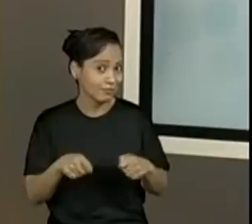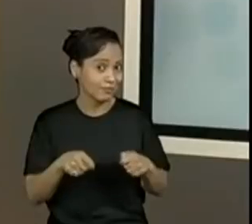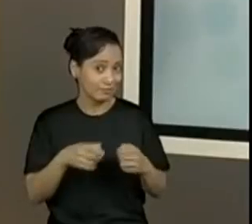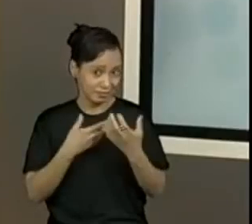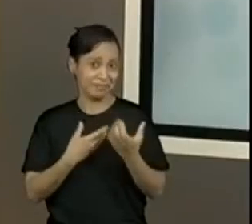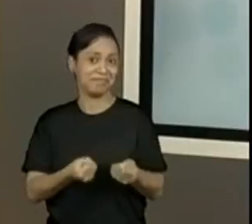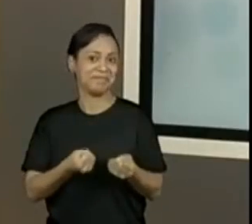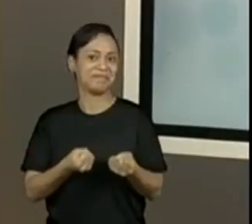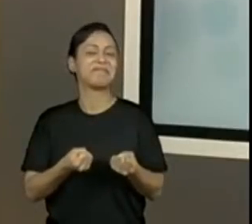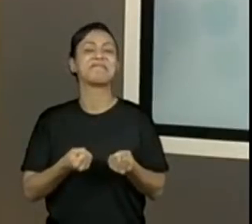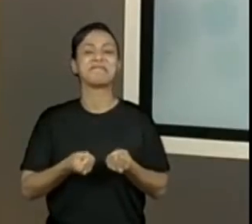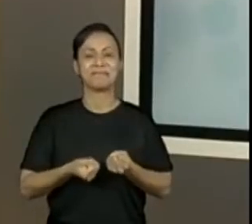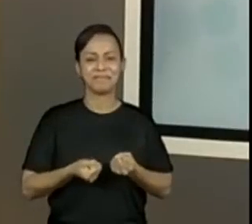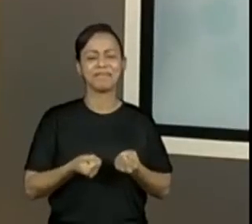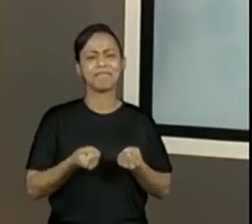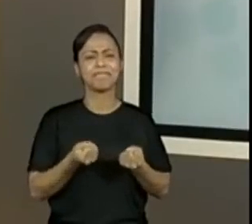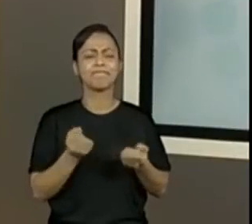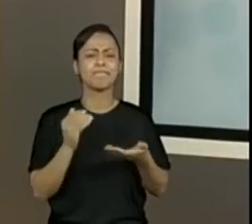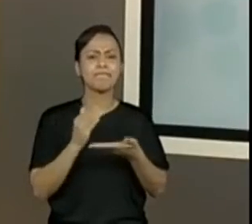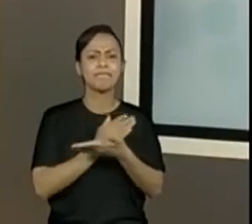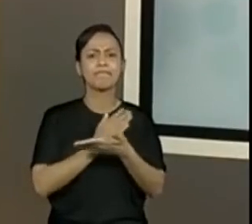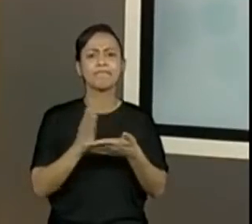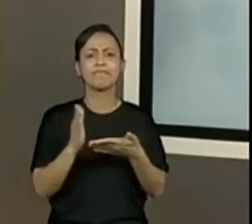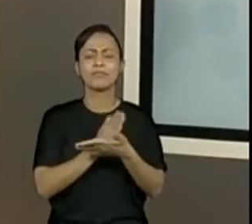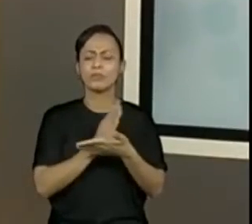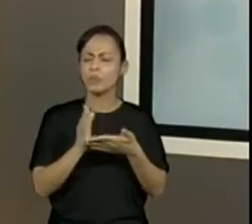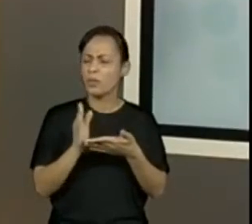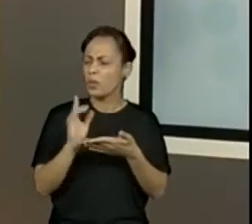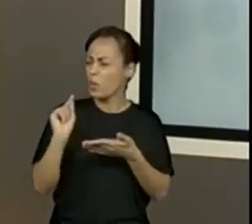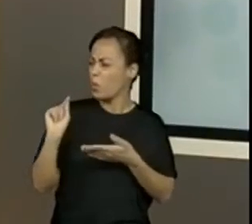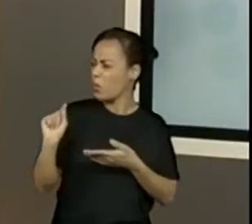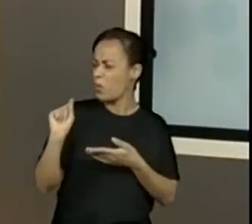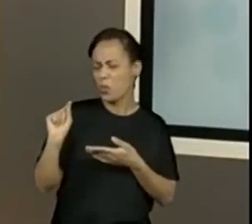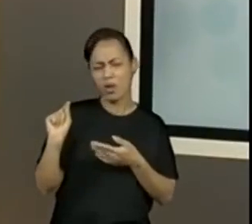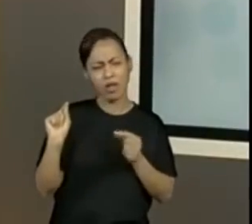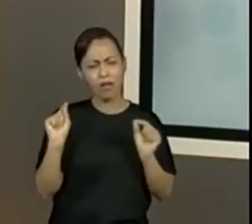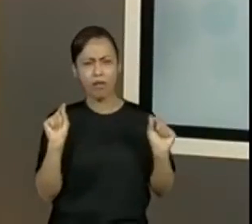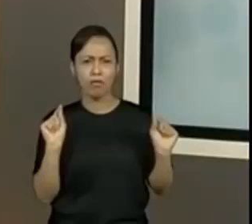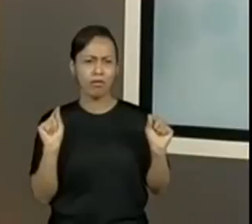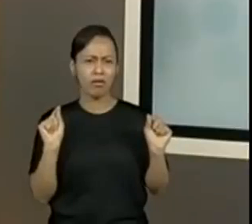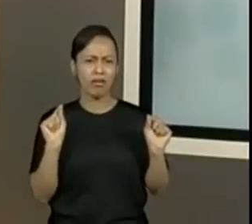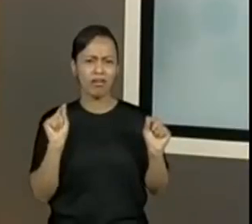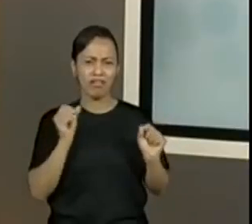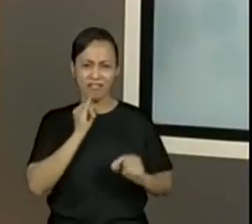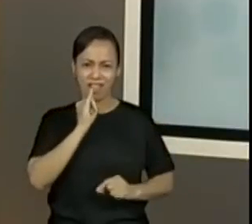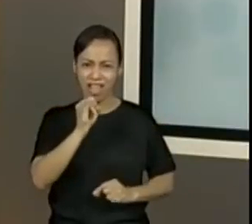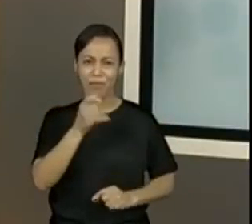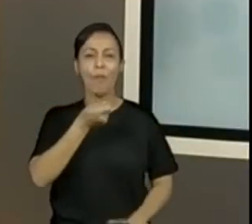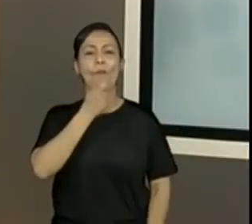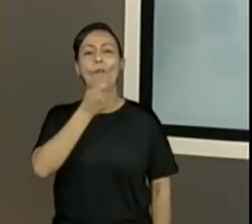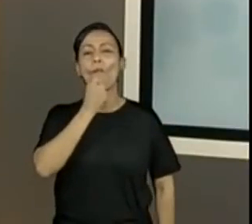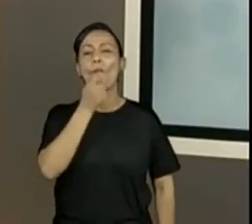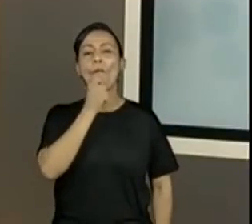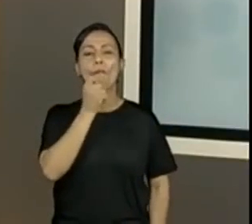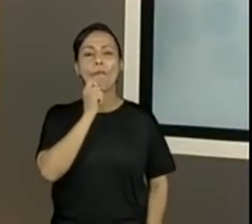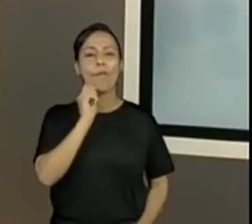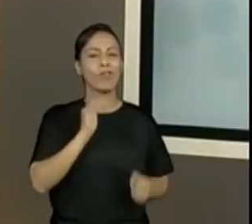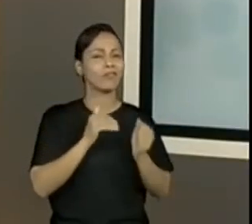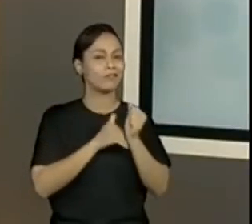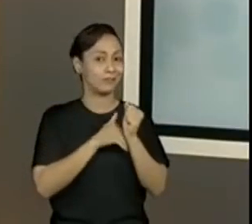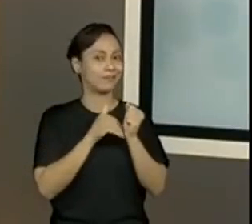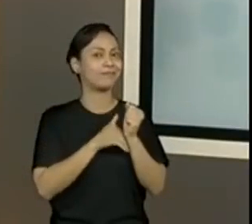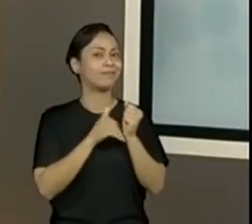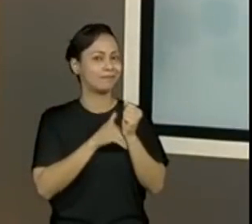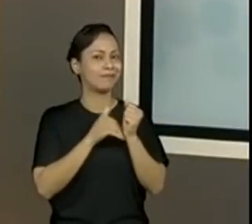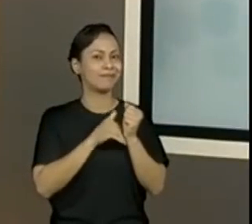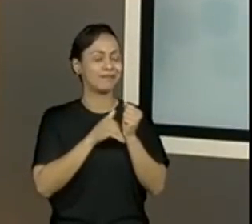algumas... O será que vai começar, hein? Se eu contar agora, acaba a surpresa. Deixa eu dar